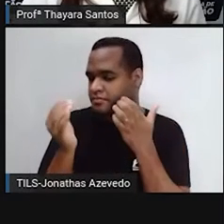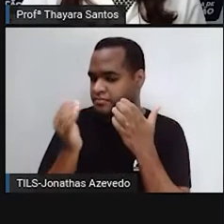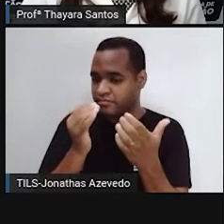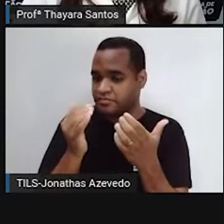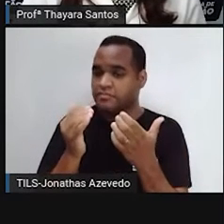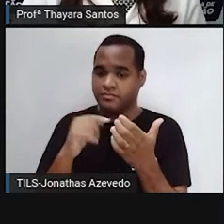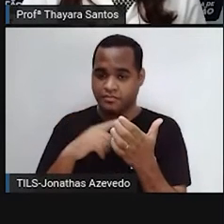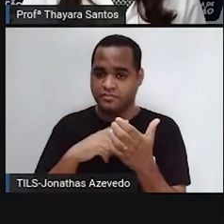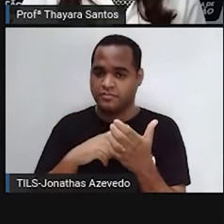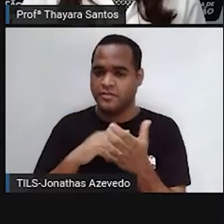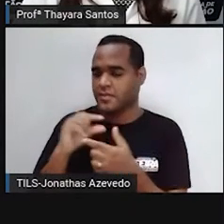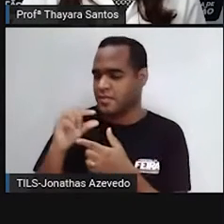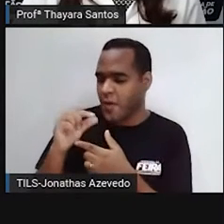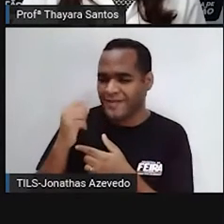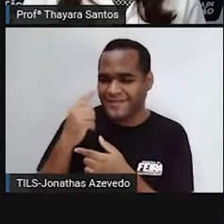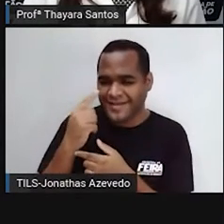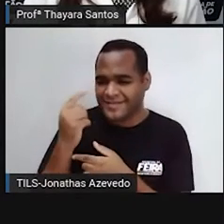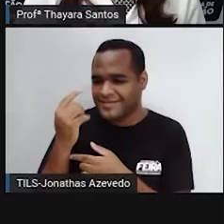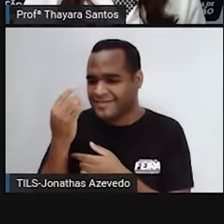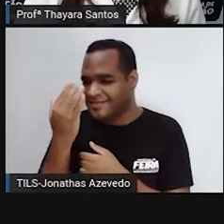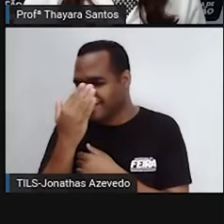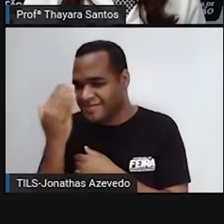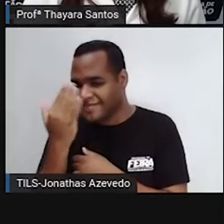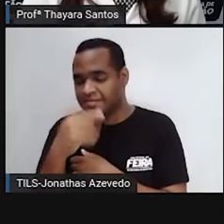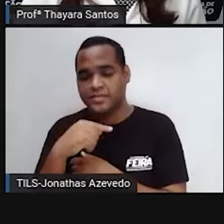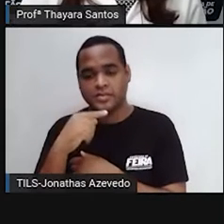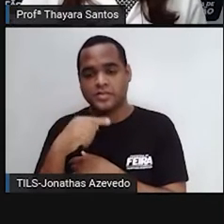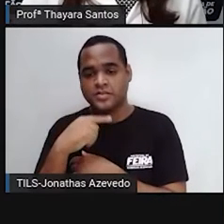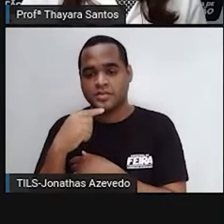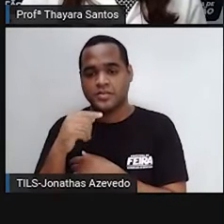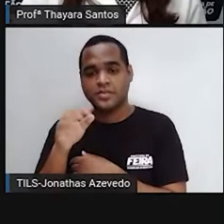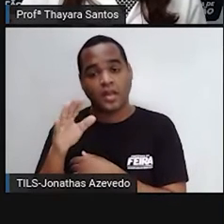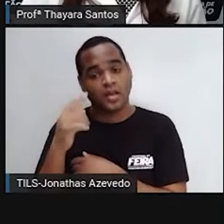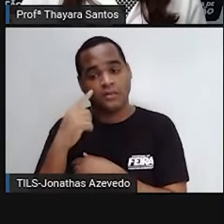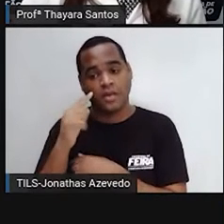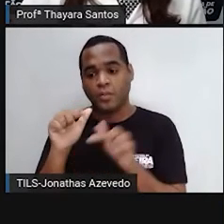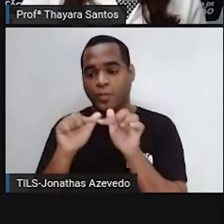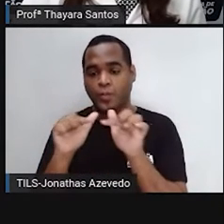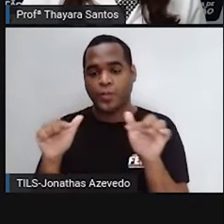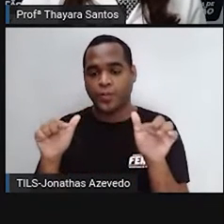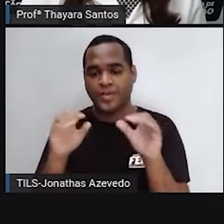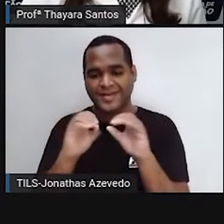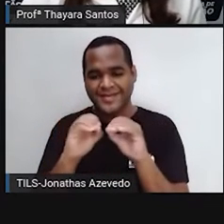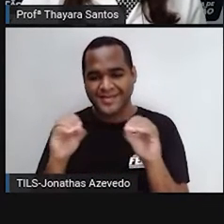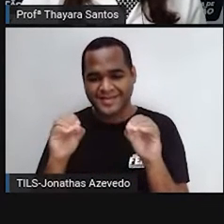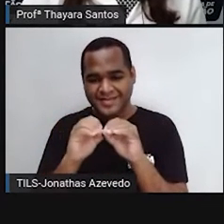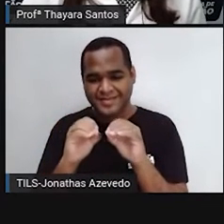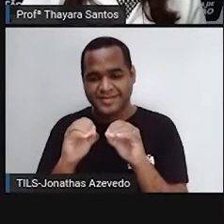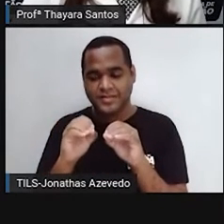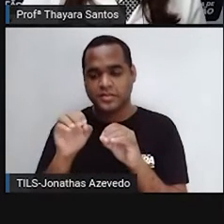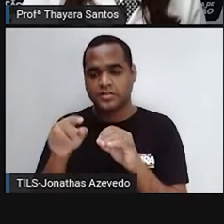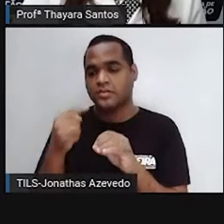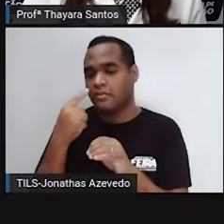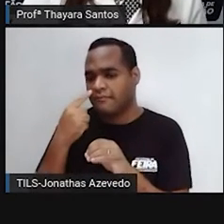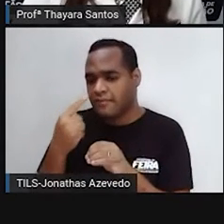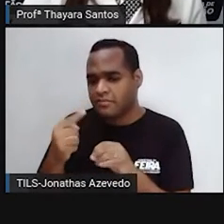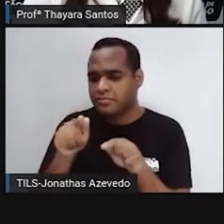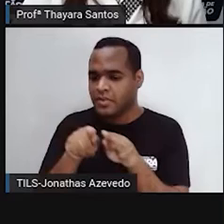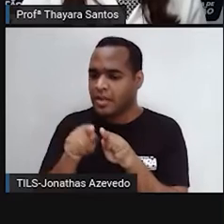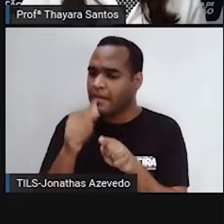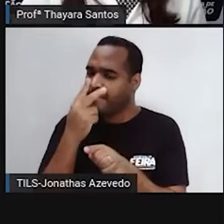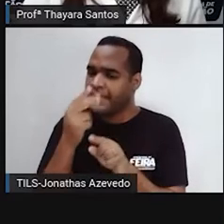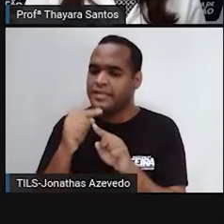pequenos compartimentos, que são esses quadradinhos aqui vazios. E como ele viu isso, ele disse, nossa, parecem